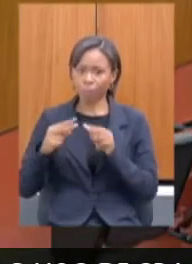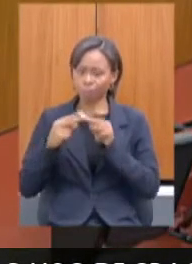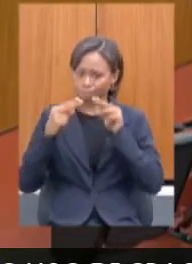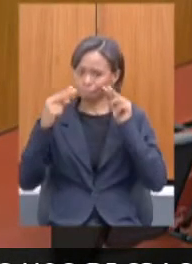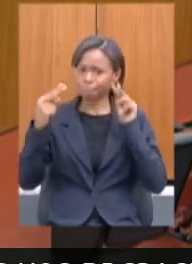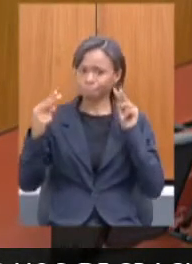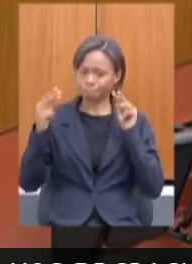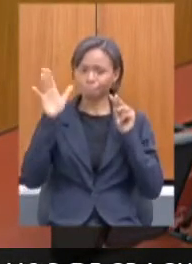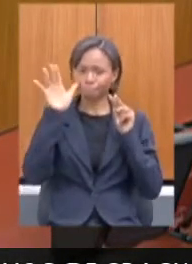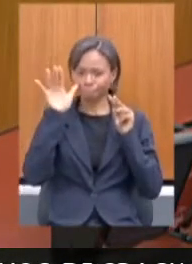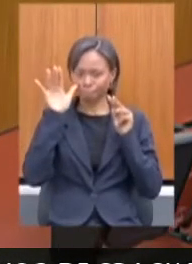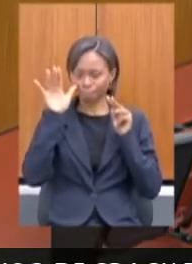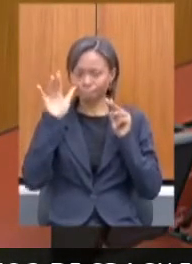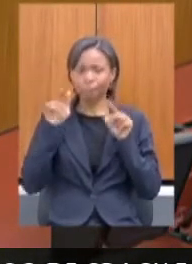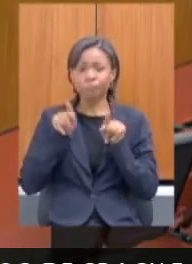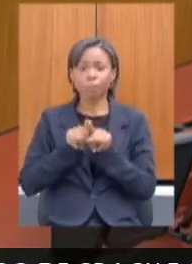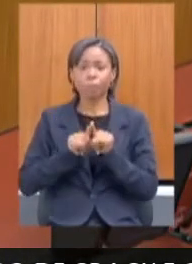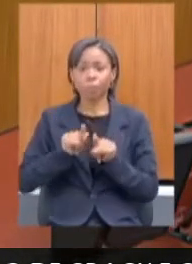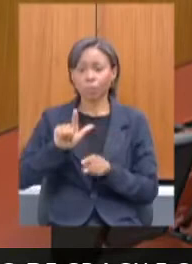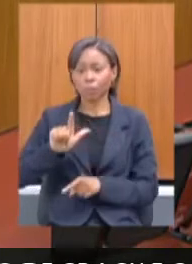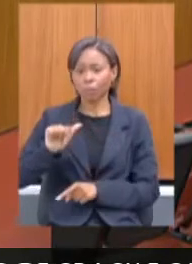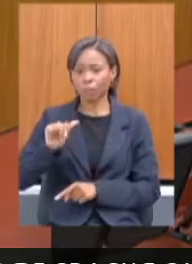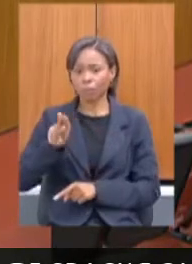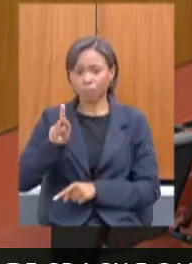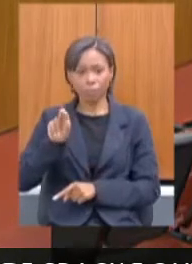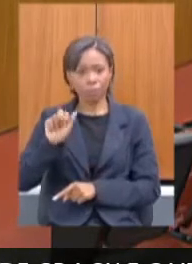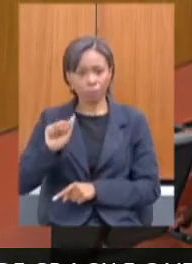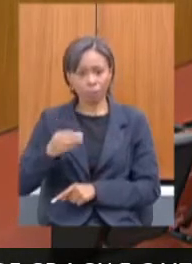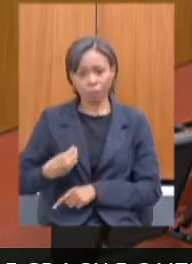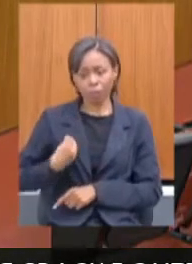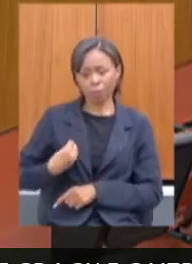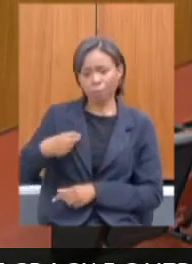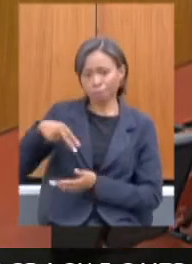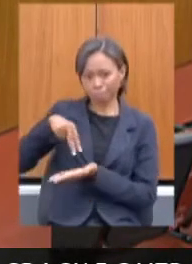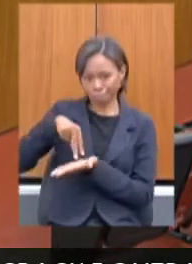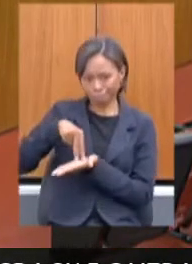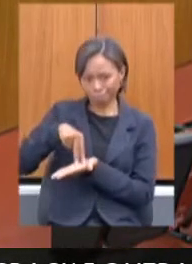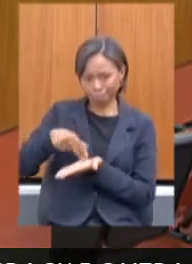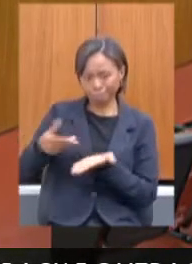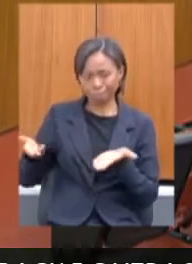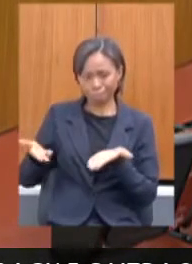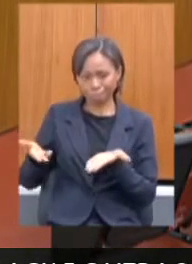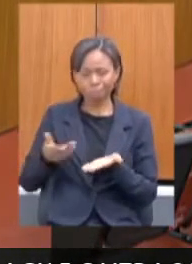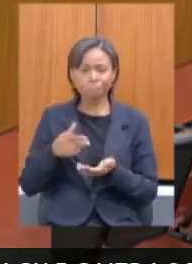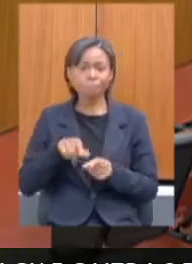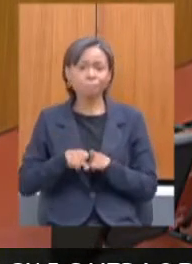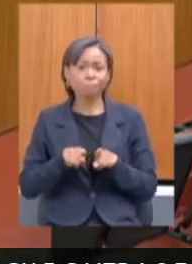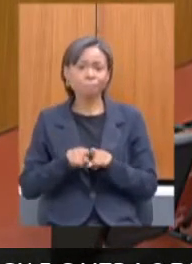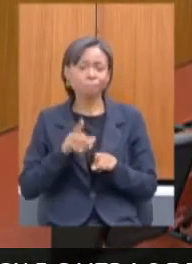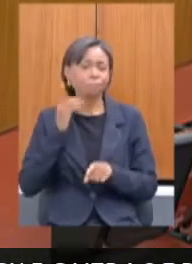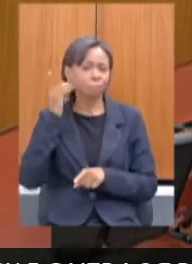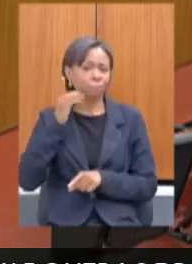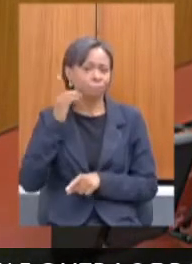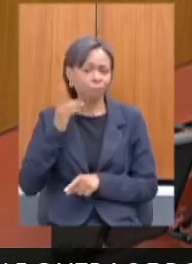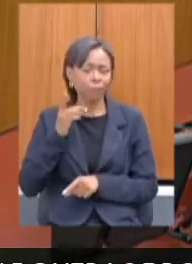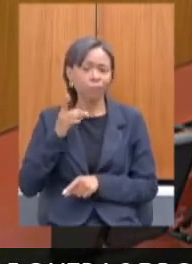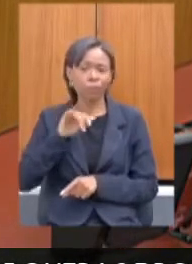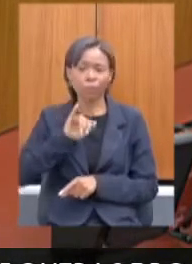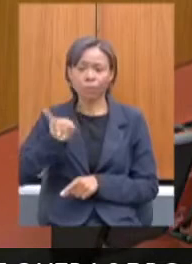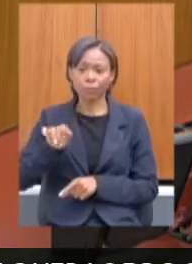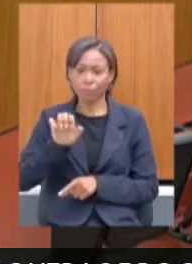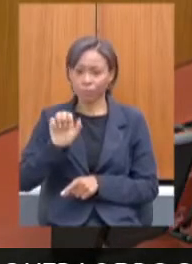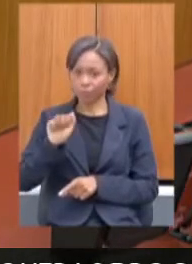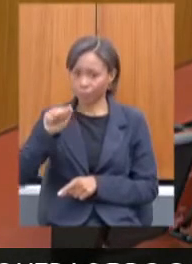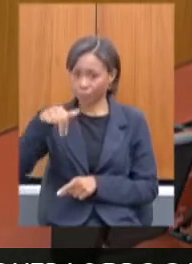audiência, e a Laura Serrano, que está aqui conosco presencialmente. e o deputado também, doutor Jean Freire, que